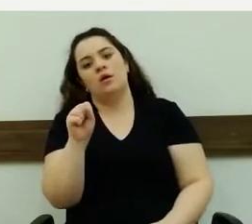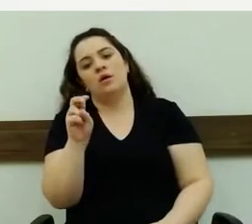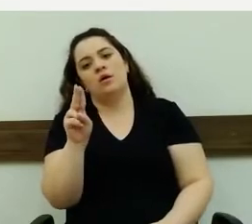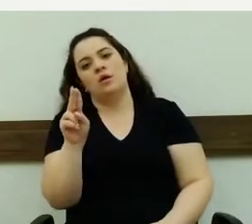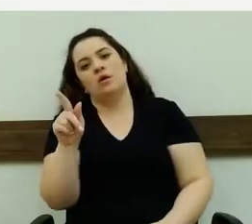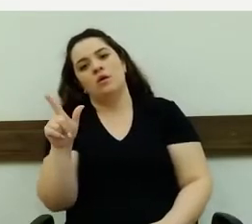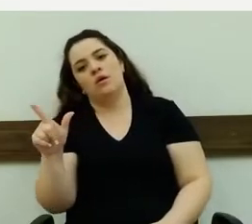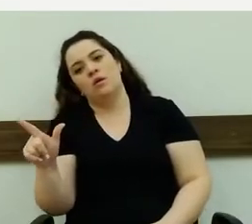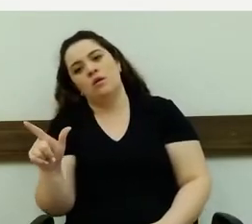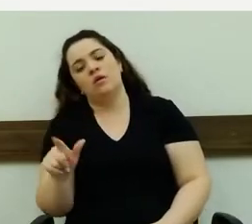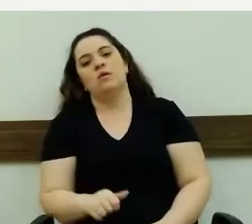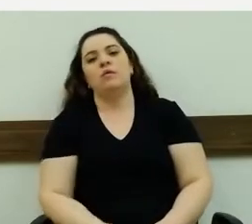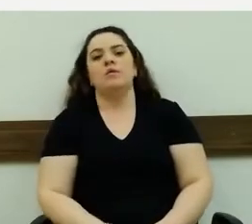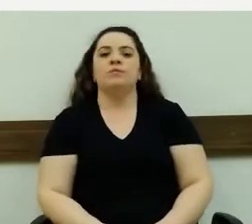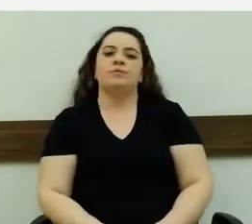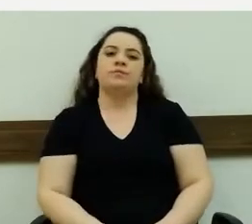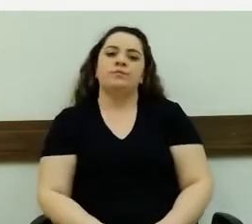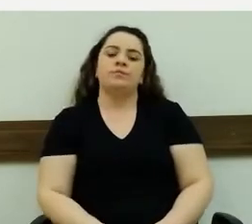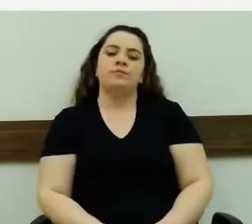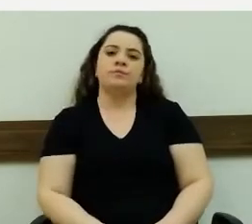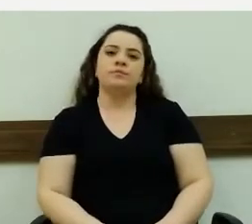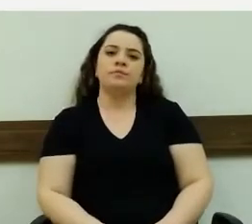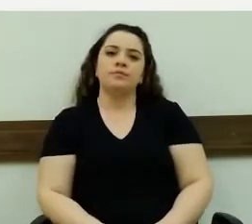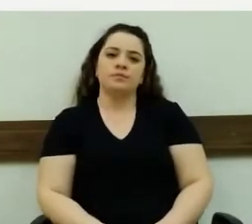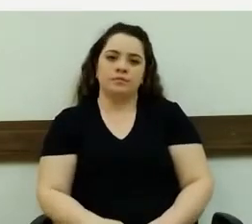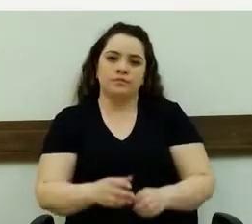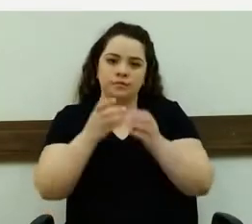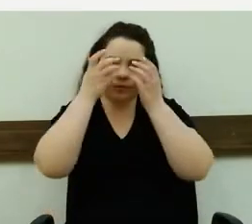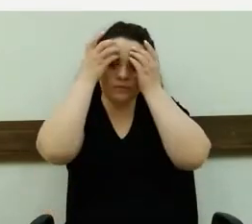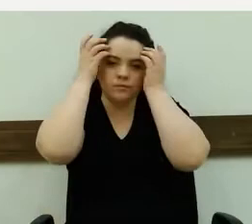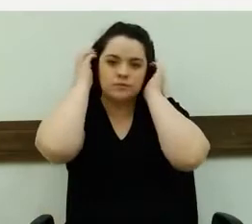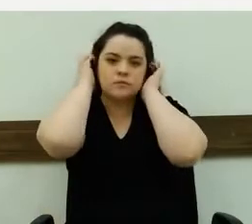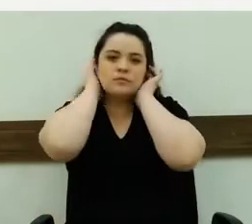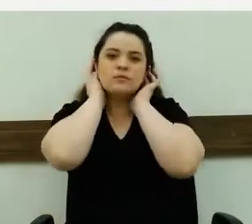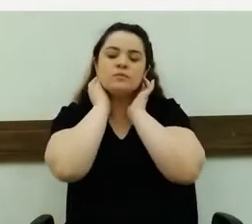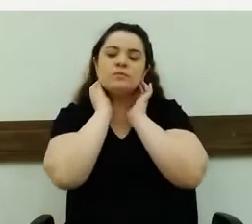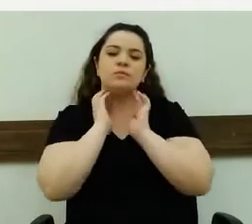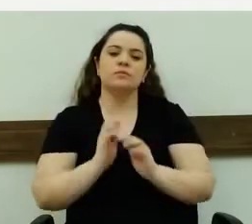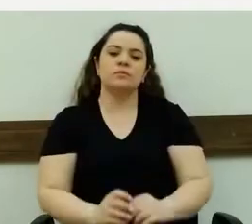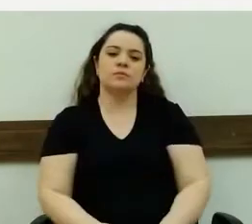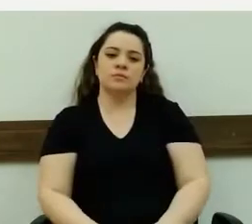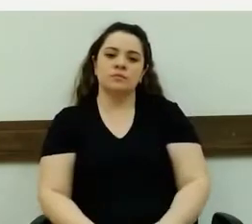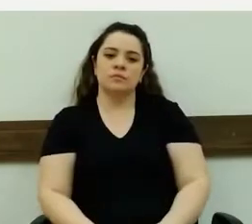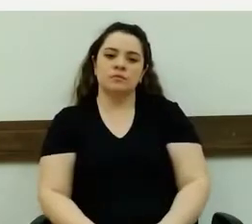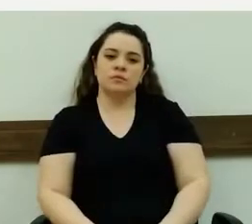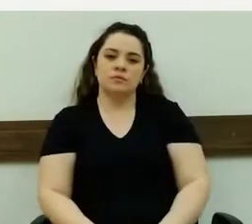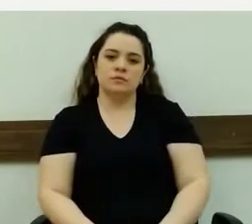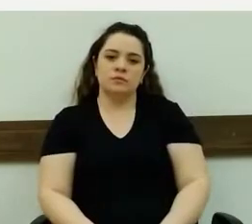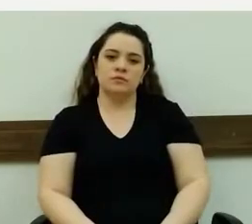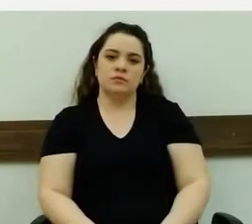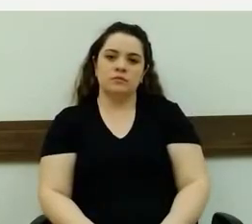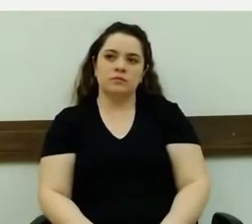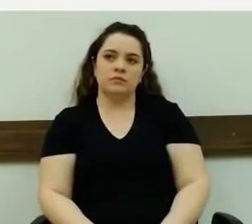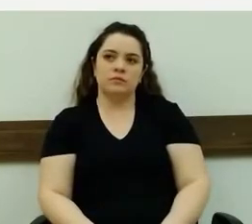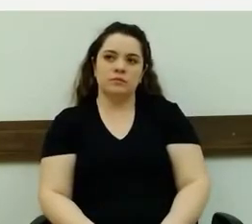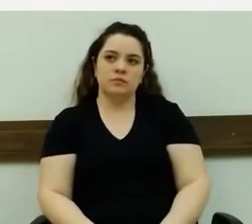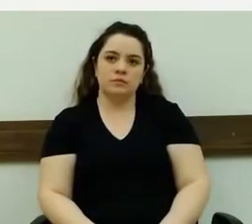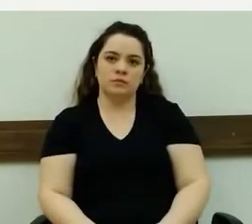netos da Dona Vera, sua filha Cátia, um abraço do vereador Claudemir e os demais vereadores presentes.